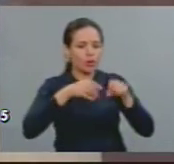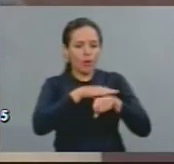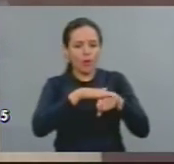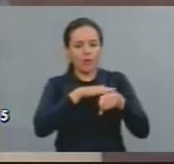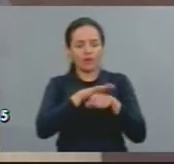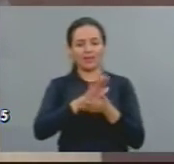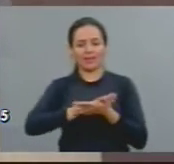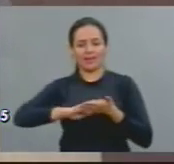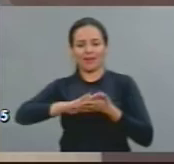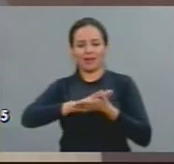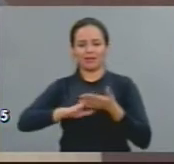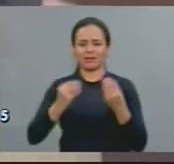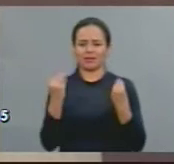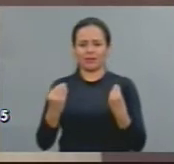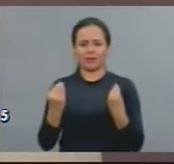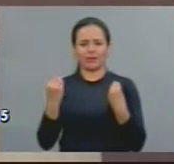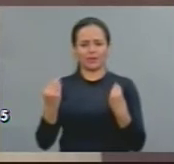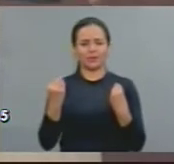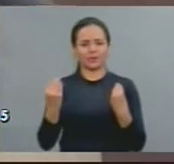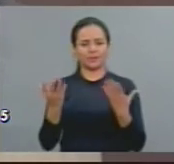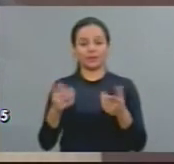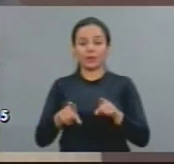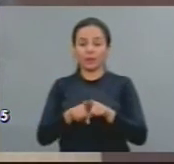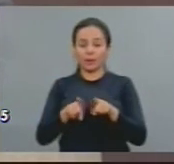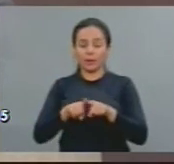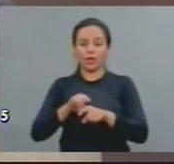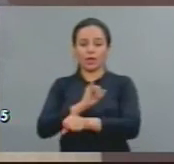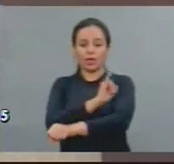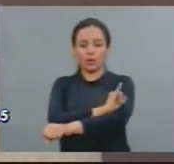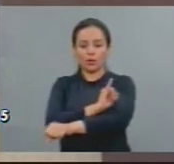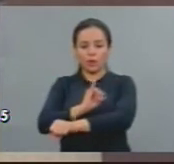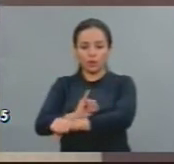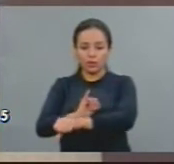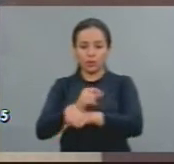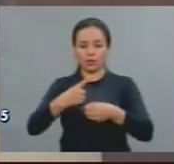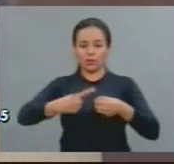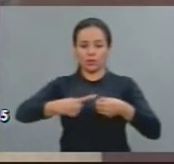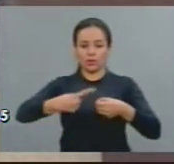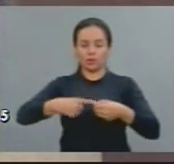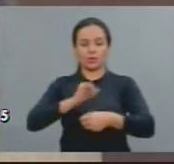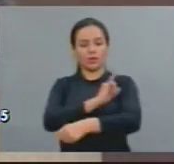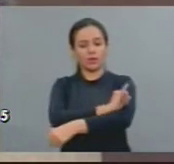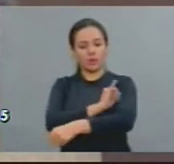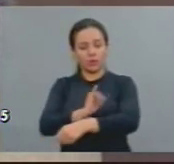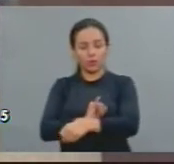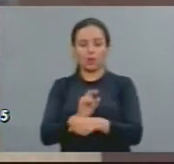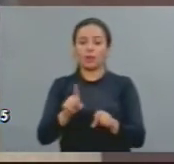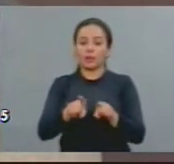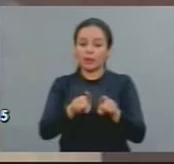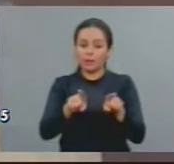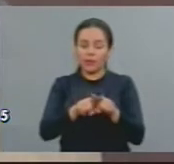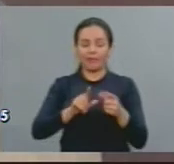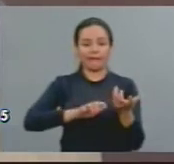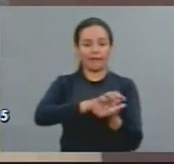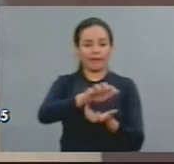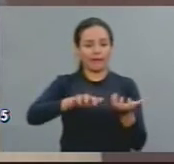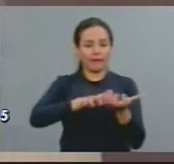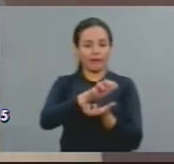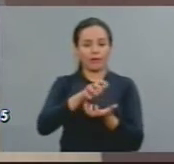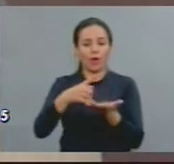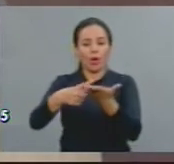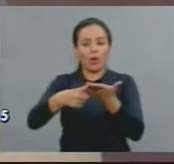submetidos os servidores. Iguatu, um outro município que continua em greve, sem ainda uma